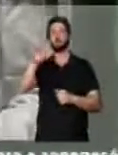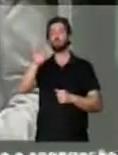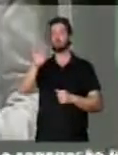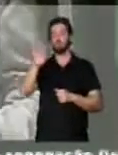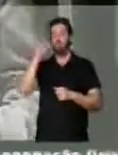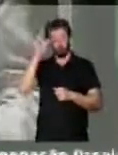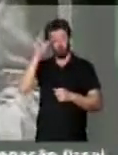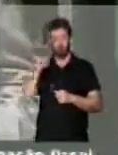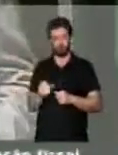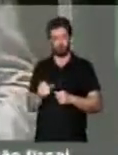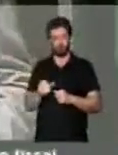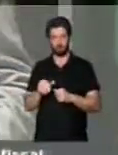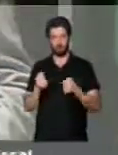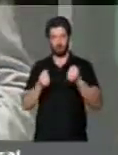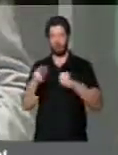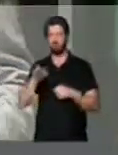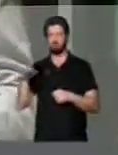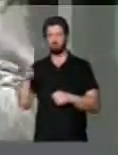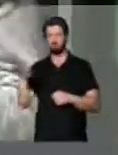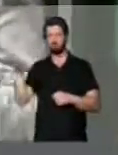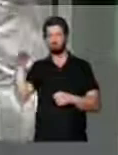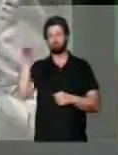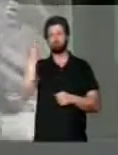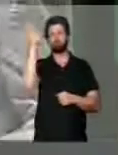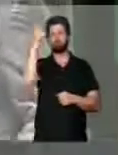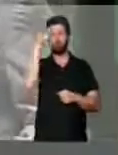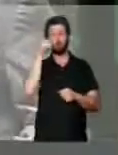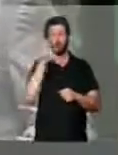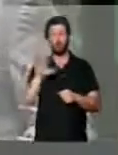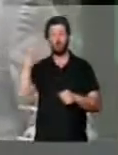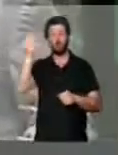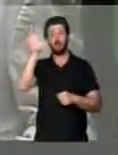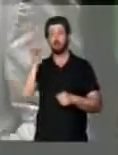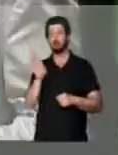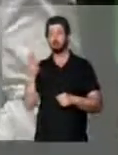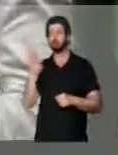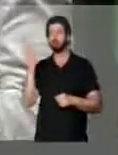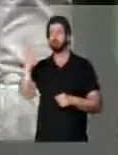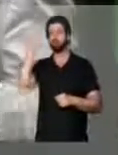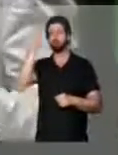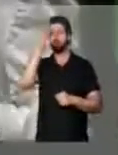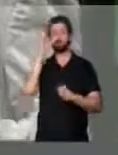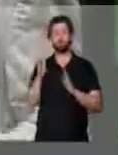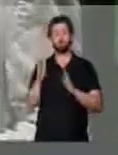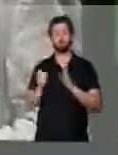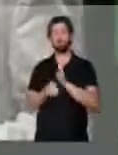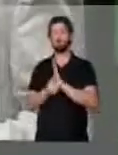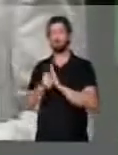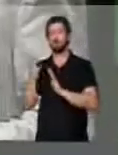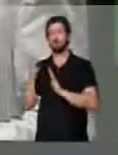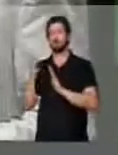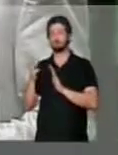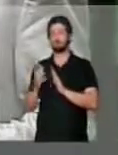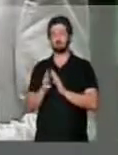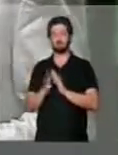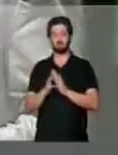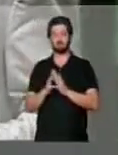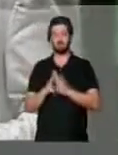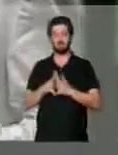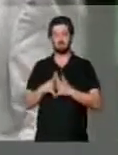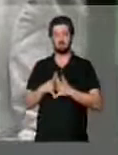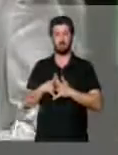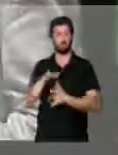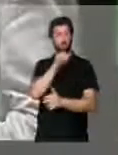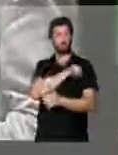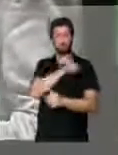eles percorrem o Nordeste inteiro. já foram várias vezes ao